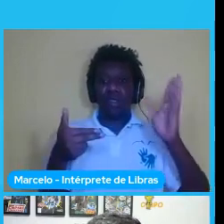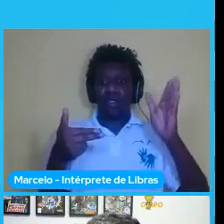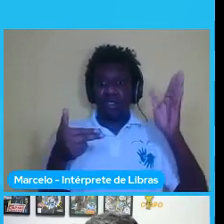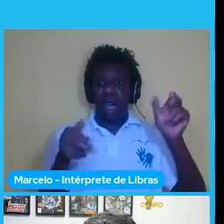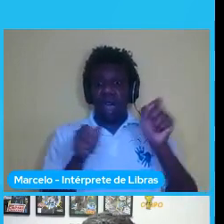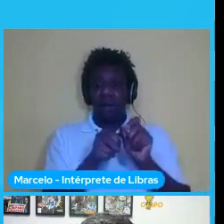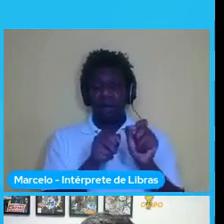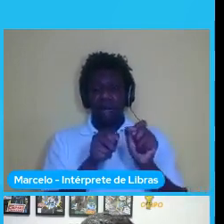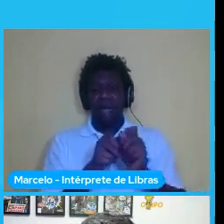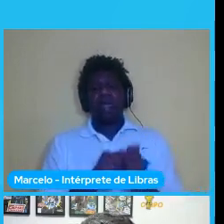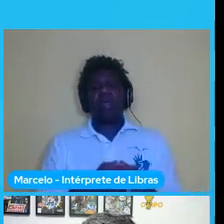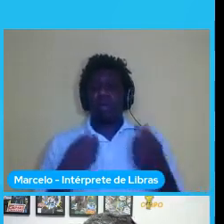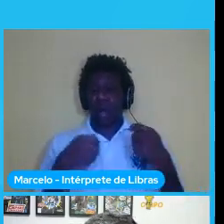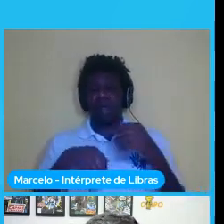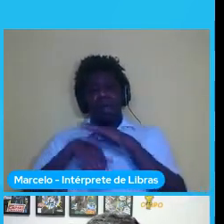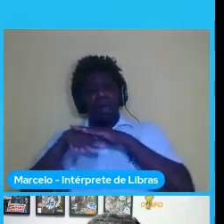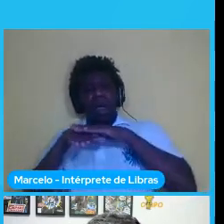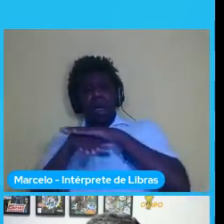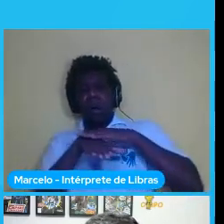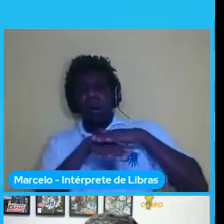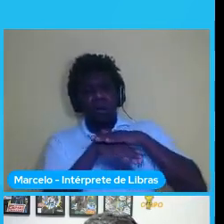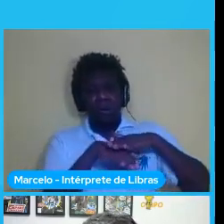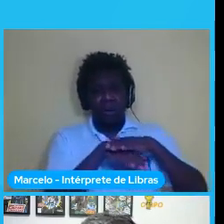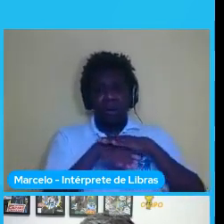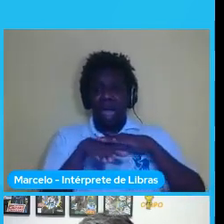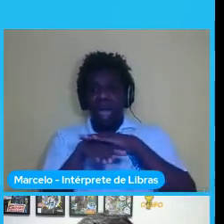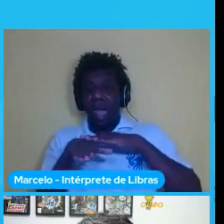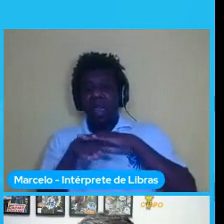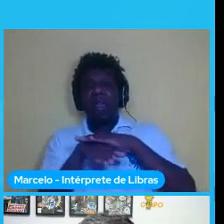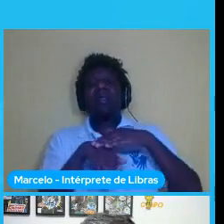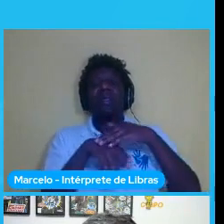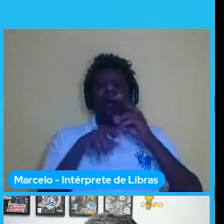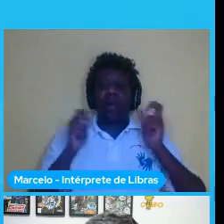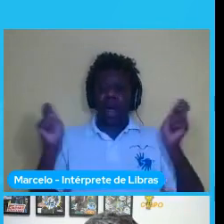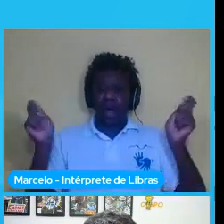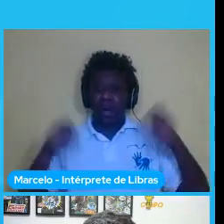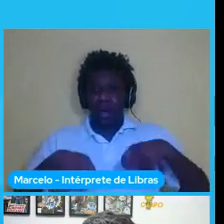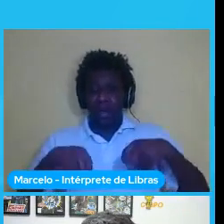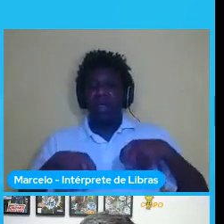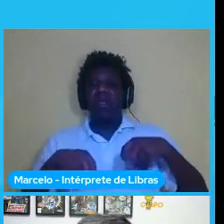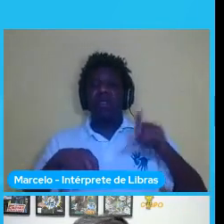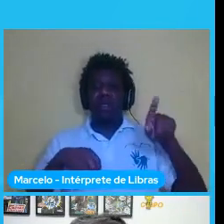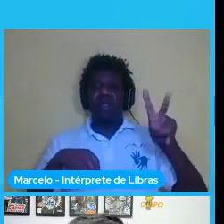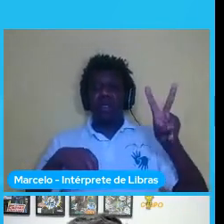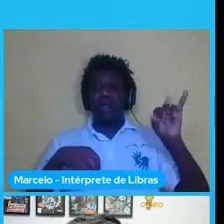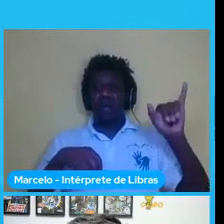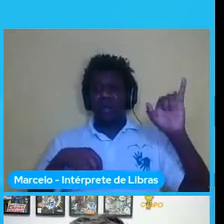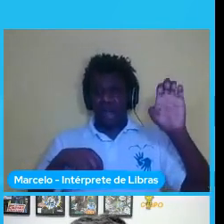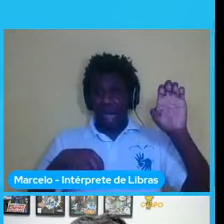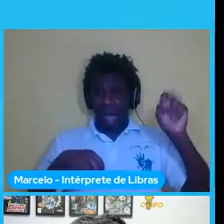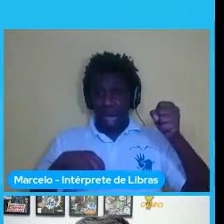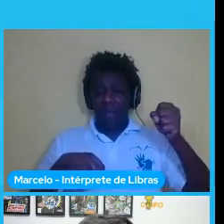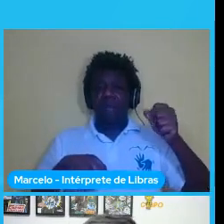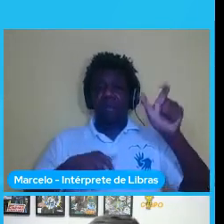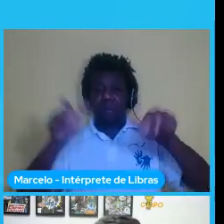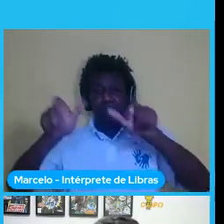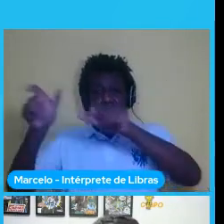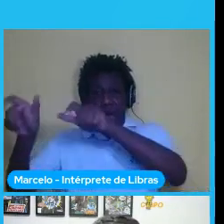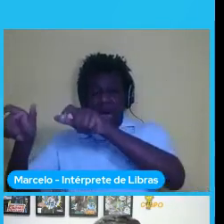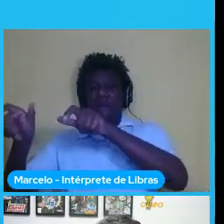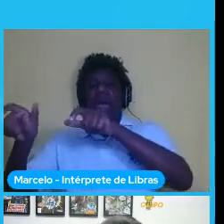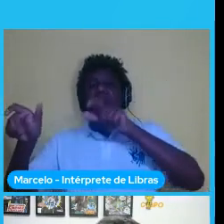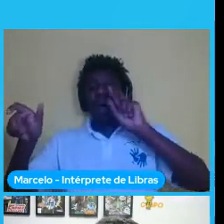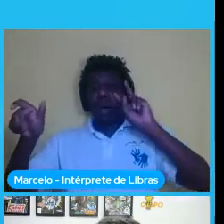ter conversas baseadas em fatos sobre os potenciais vieses de decisões humanas então o ser humano pode ter viés na